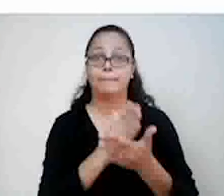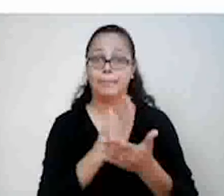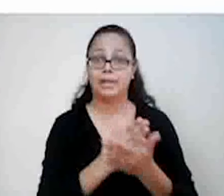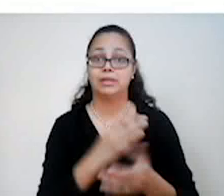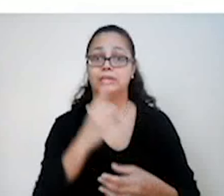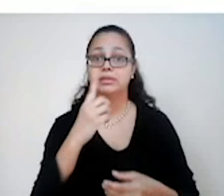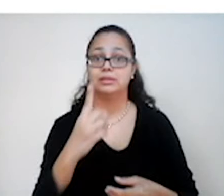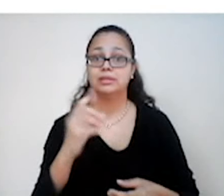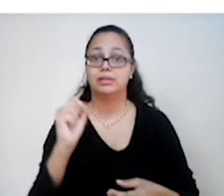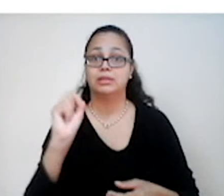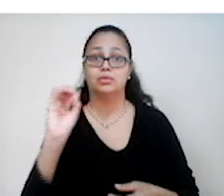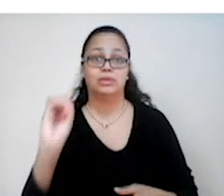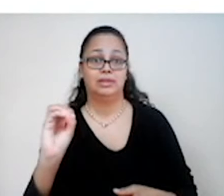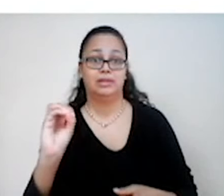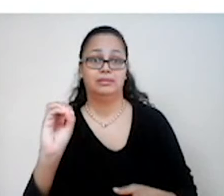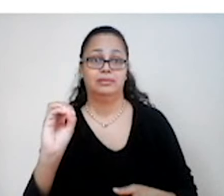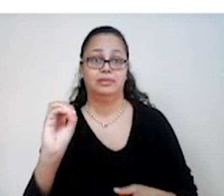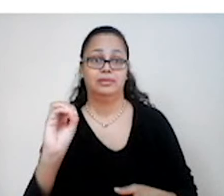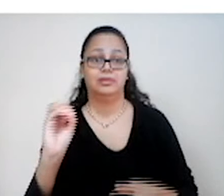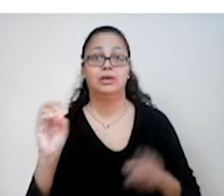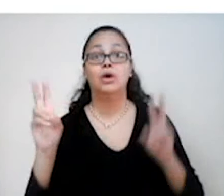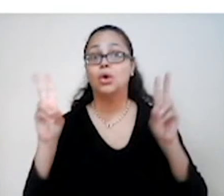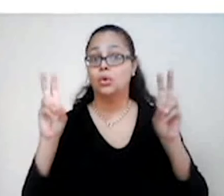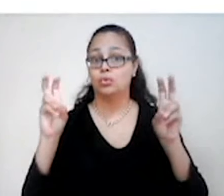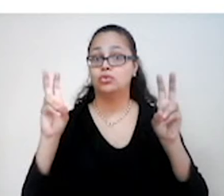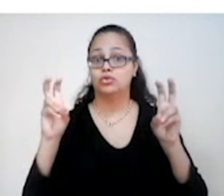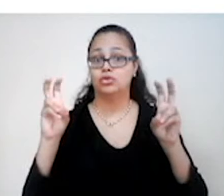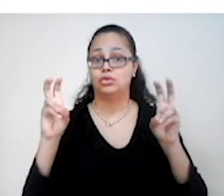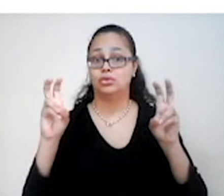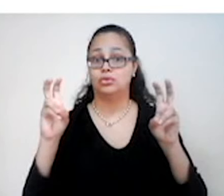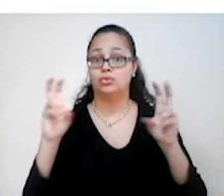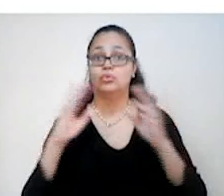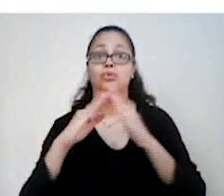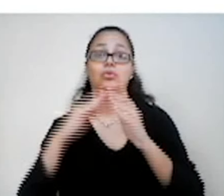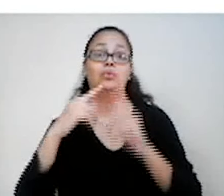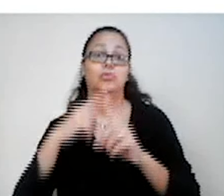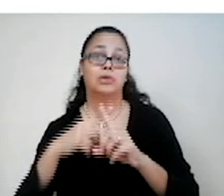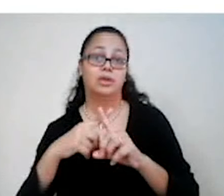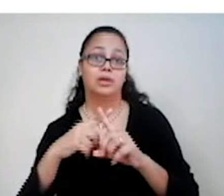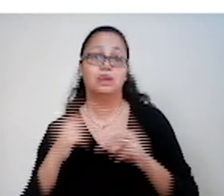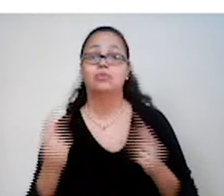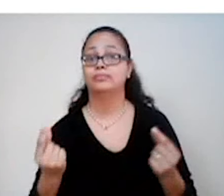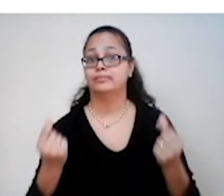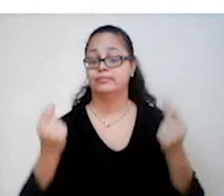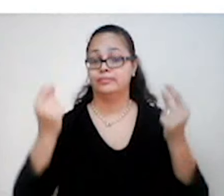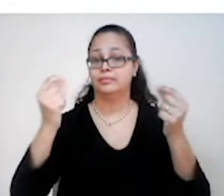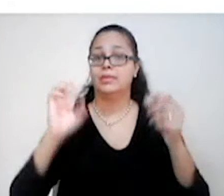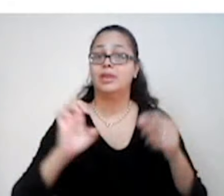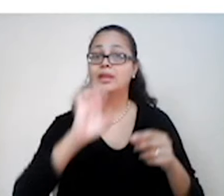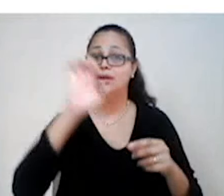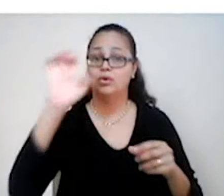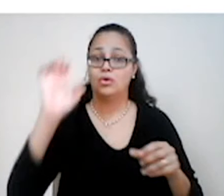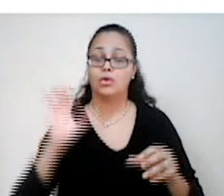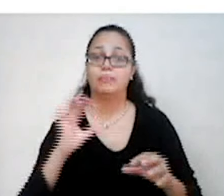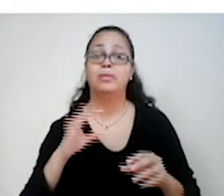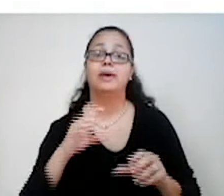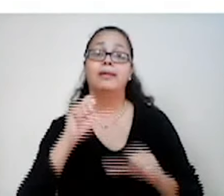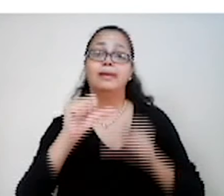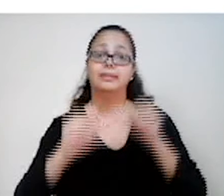Página 180. Vocês têm o título lá, né? Clero e nobreza na Europa em Transformação.